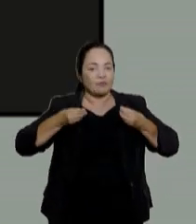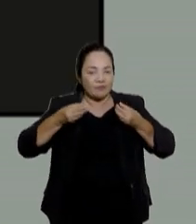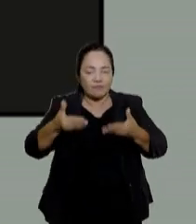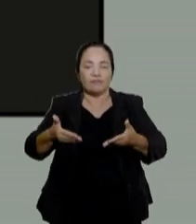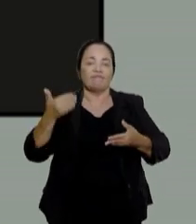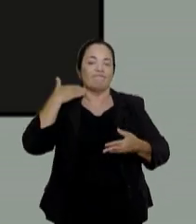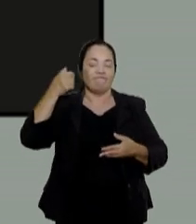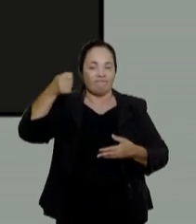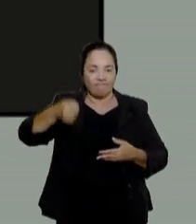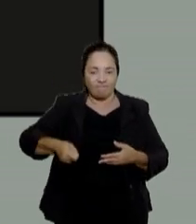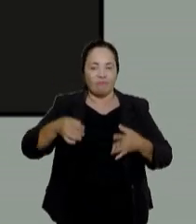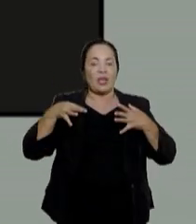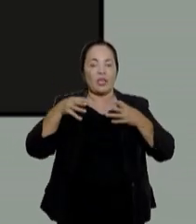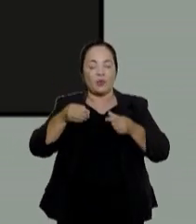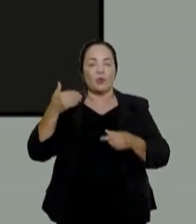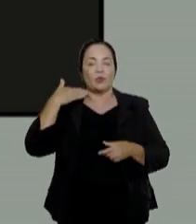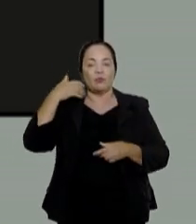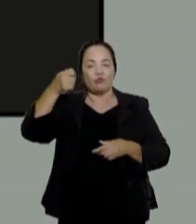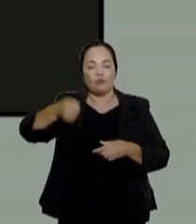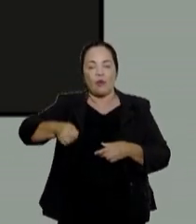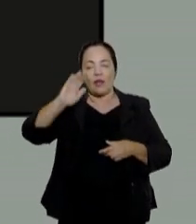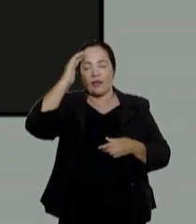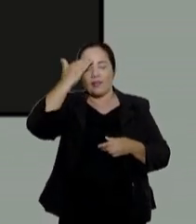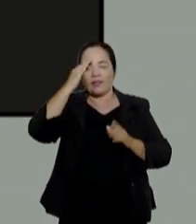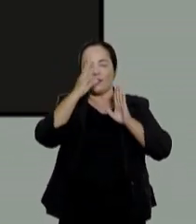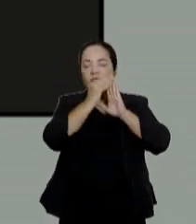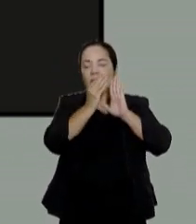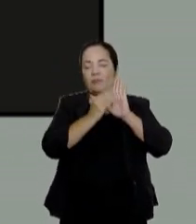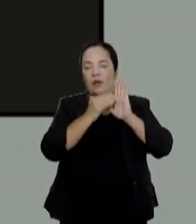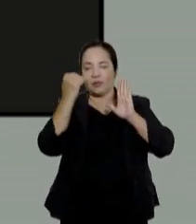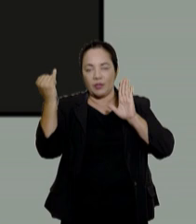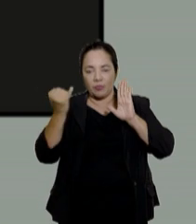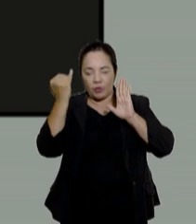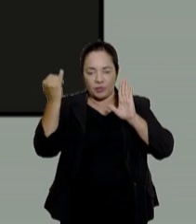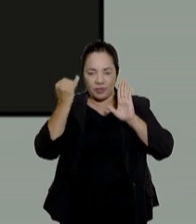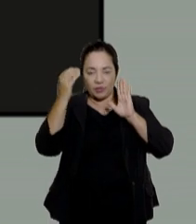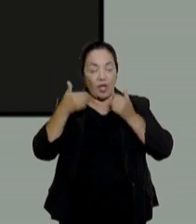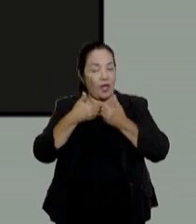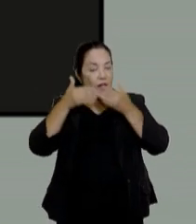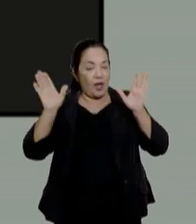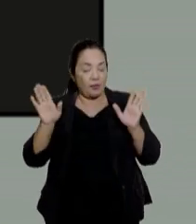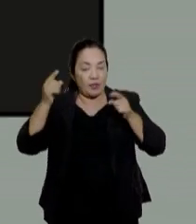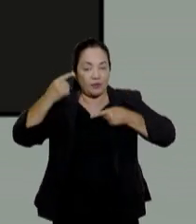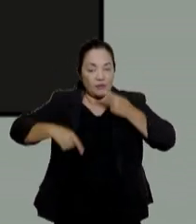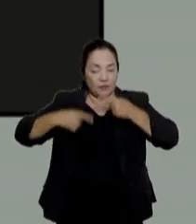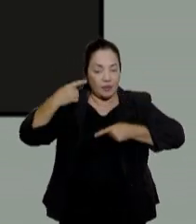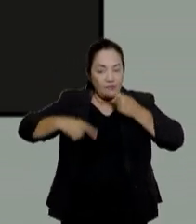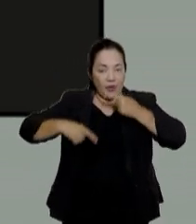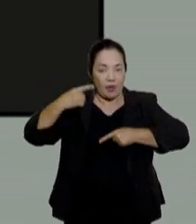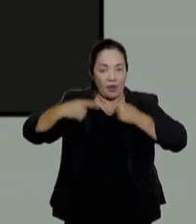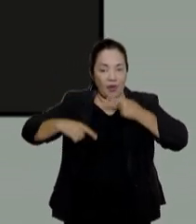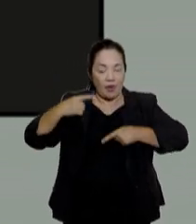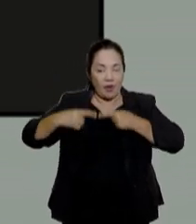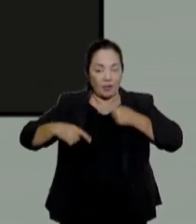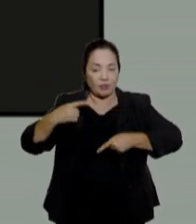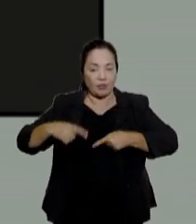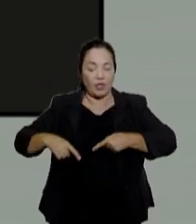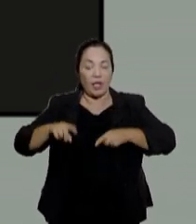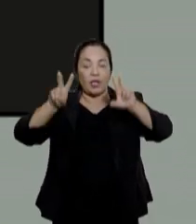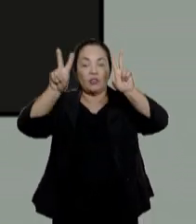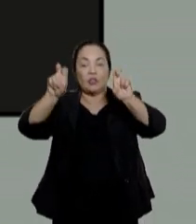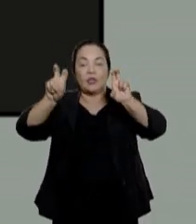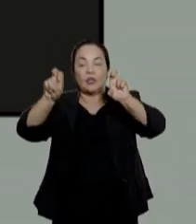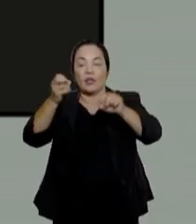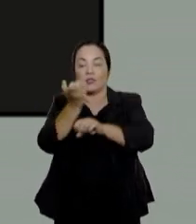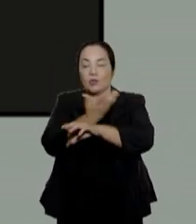necessidade dessa pauta específica, abrir o debate para ligar as questões ambientais que parecem